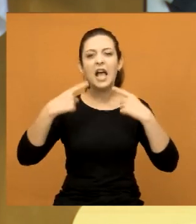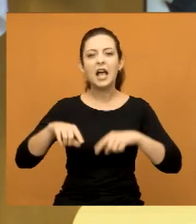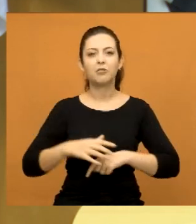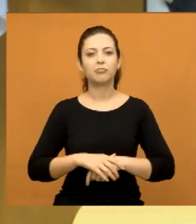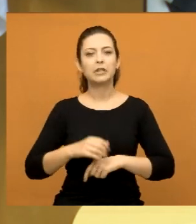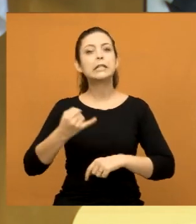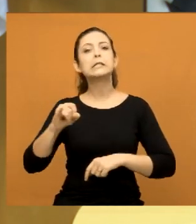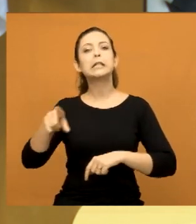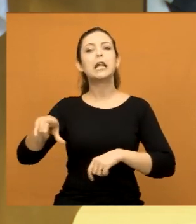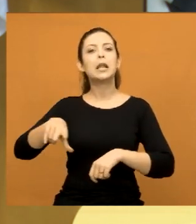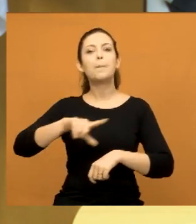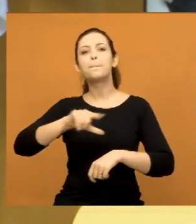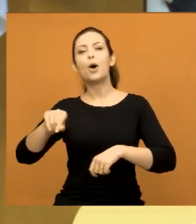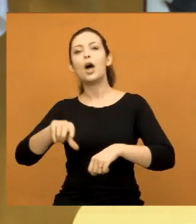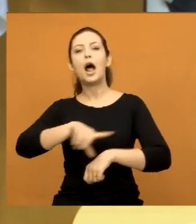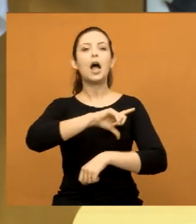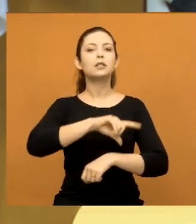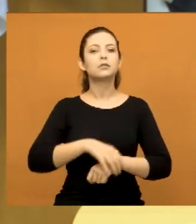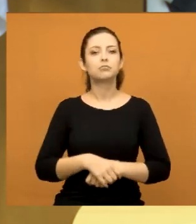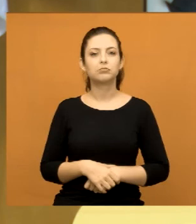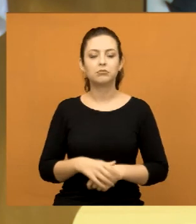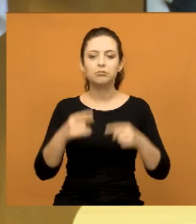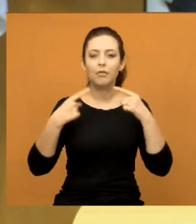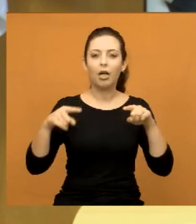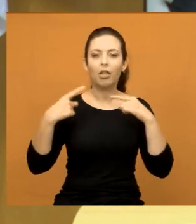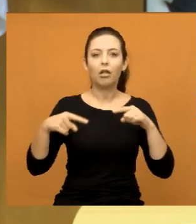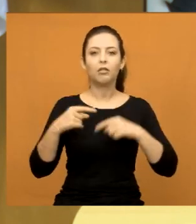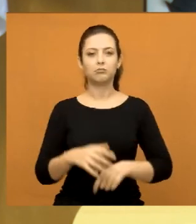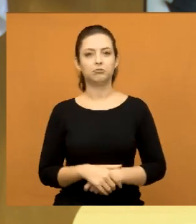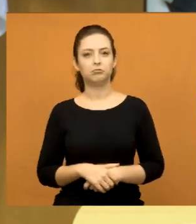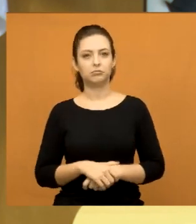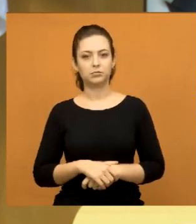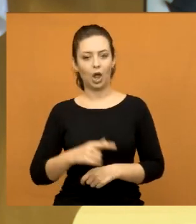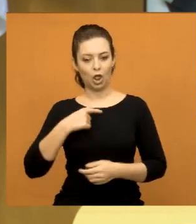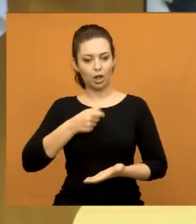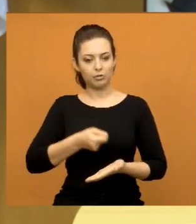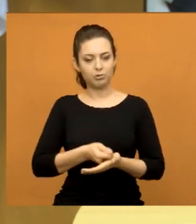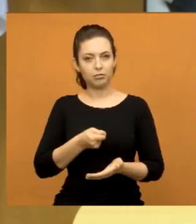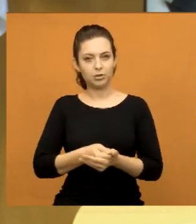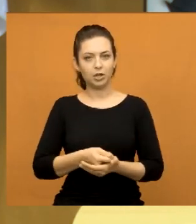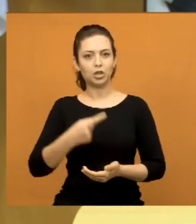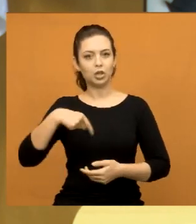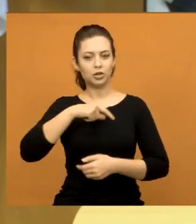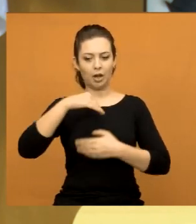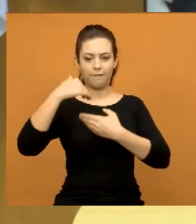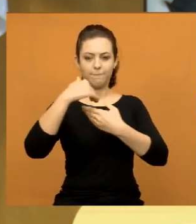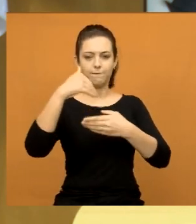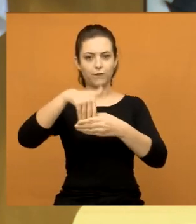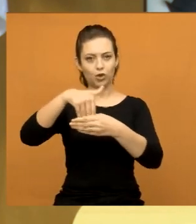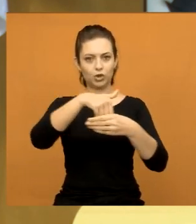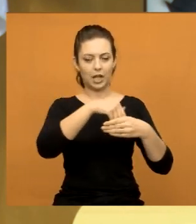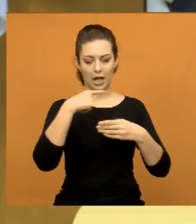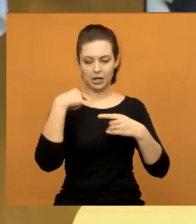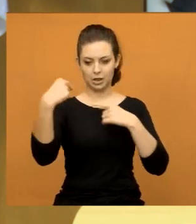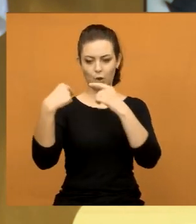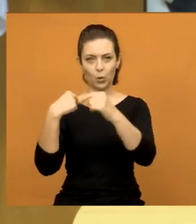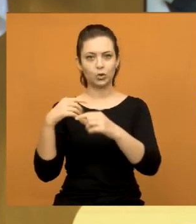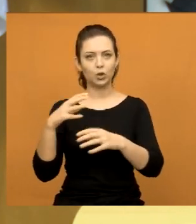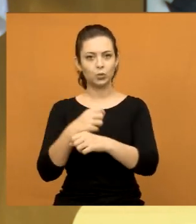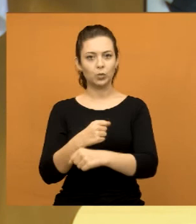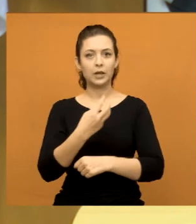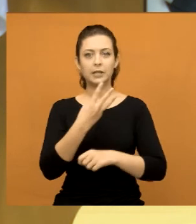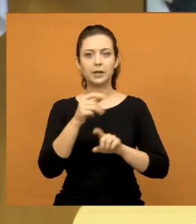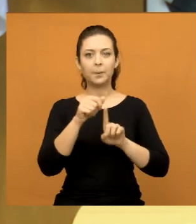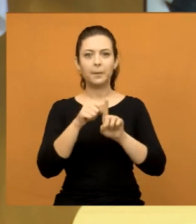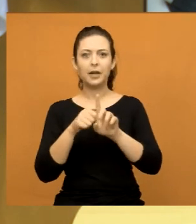E se ele sair antes? Toda a igreja fica reclamando. Nós somos autoridade, nós somos votados pelo povo. Nós ficamos três